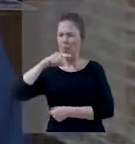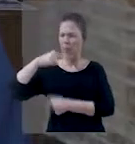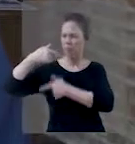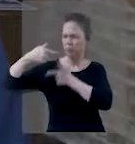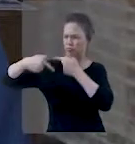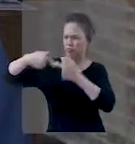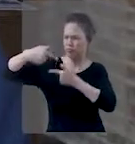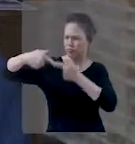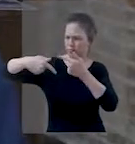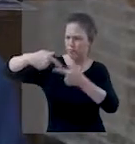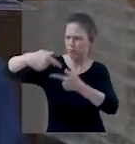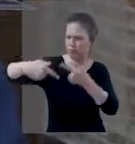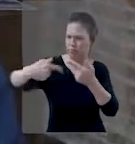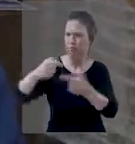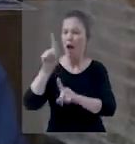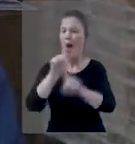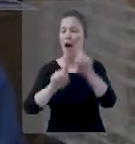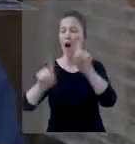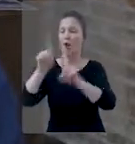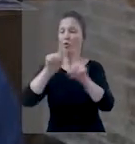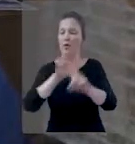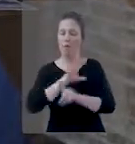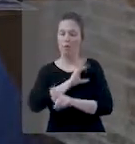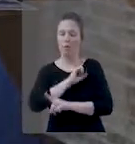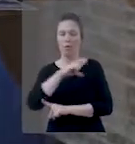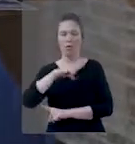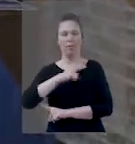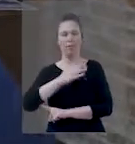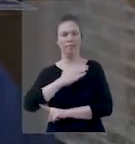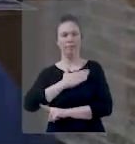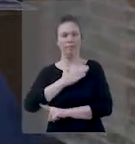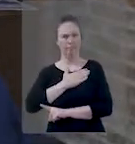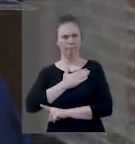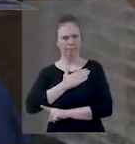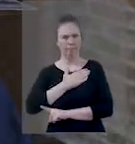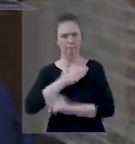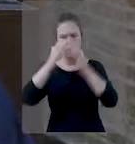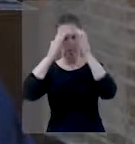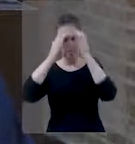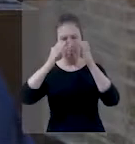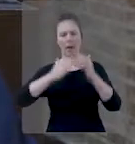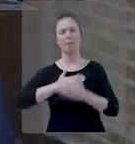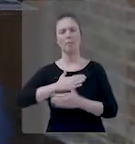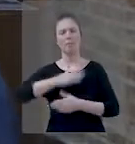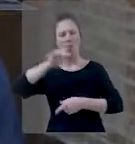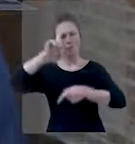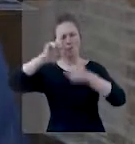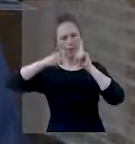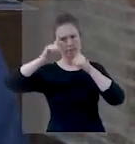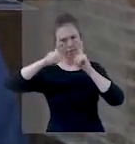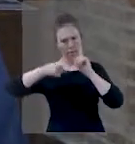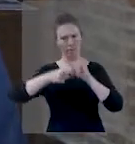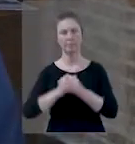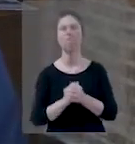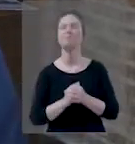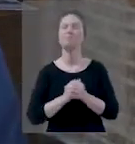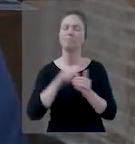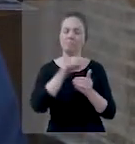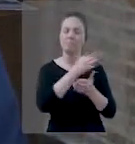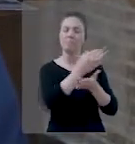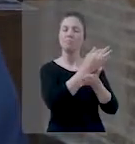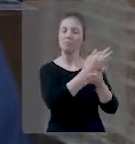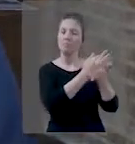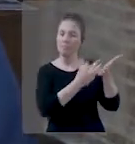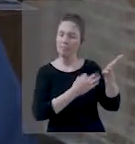e guardam os meus mandamentos. Esse é o texto citado para esse momento, para que seja feita uma